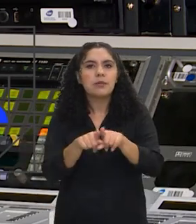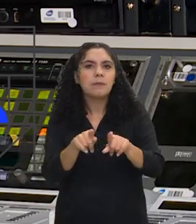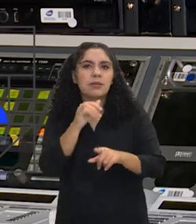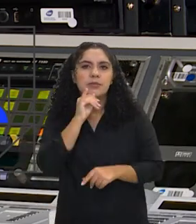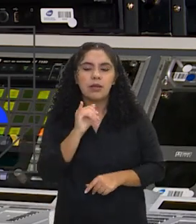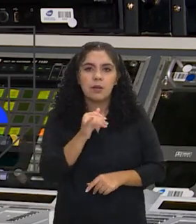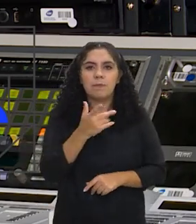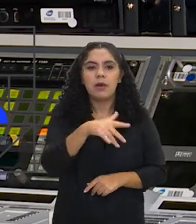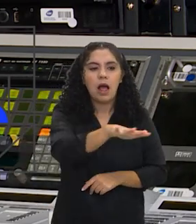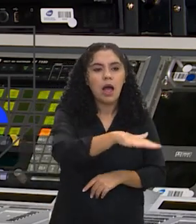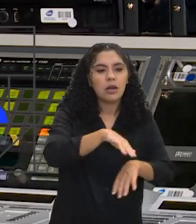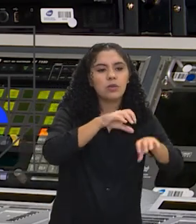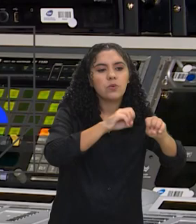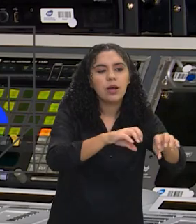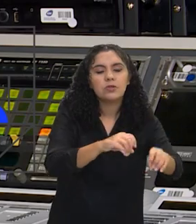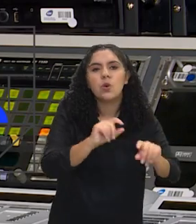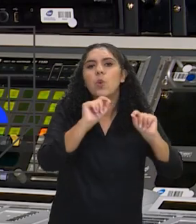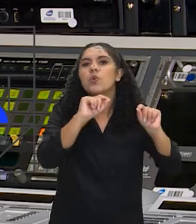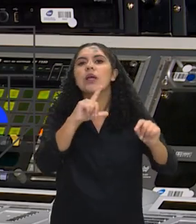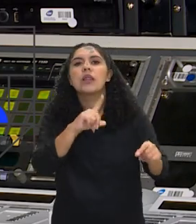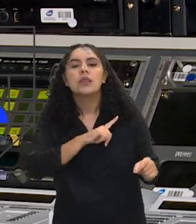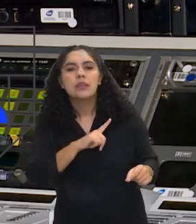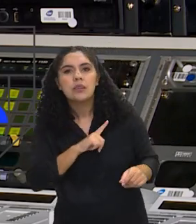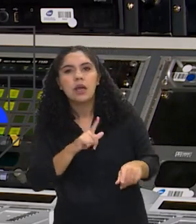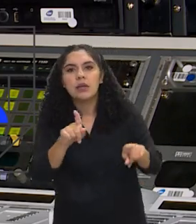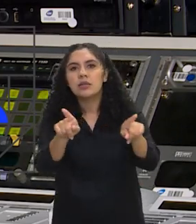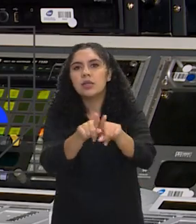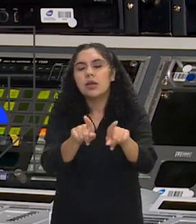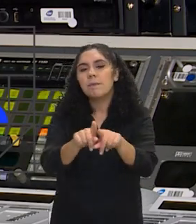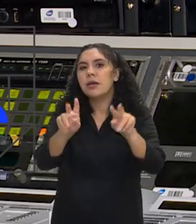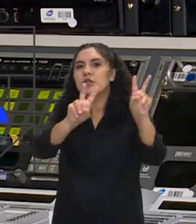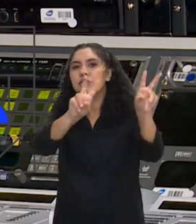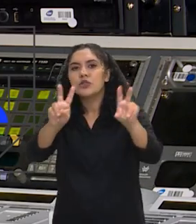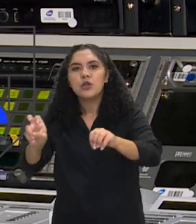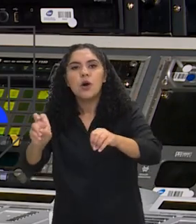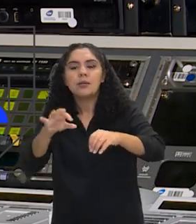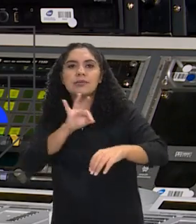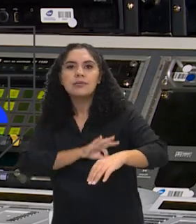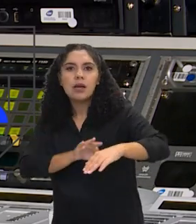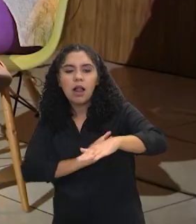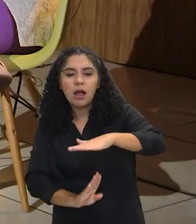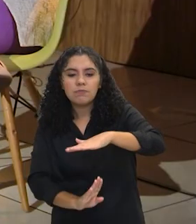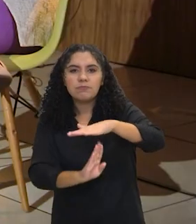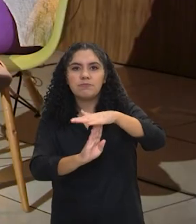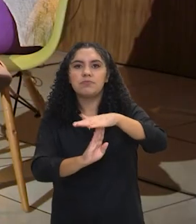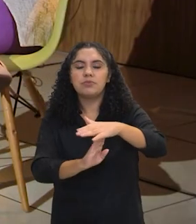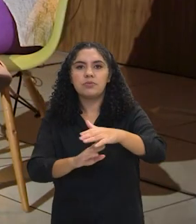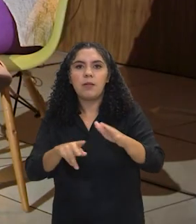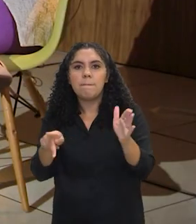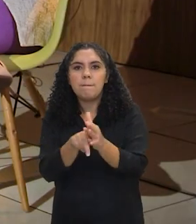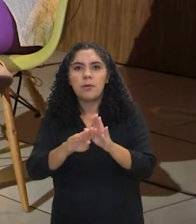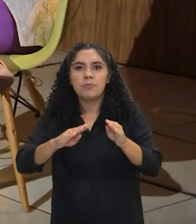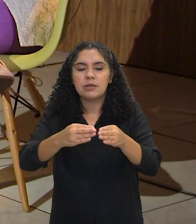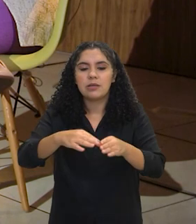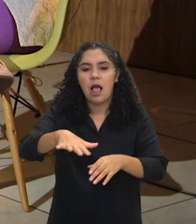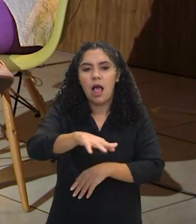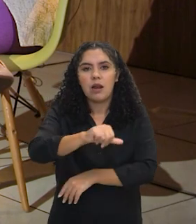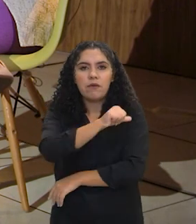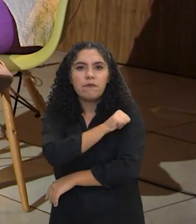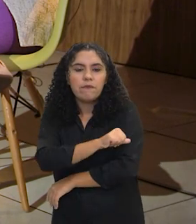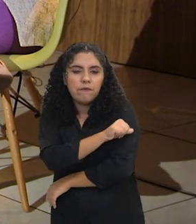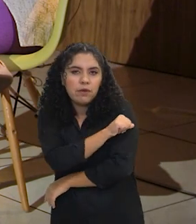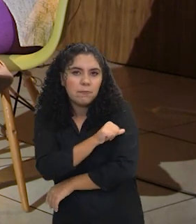na educação, o que tem na questão da contribuição para o piso da enfermagem, qualquer questão de dinheiro público federal,